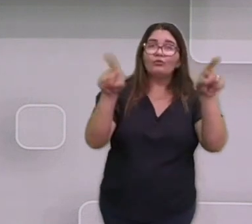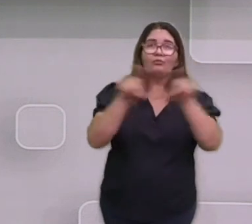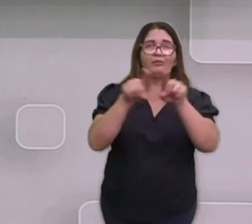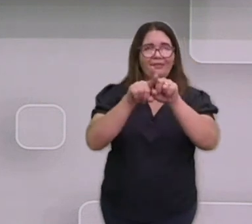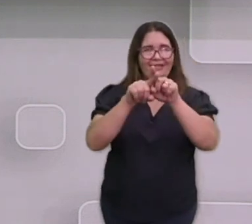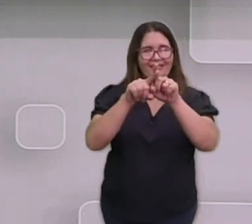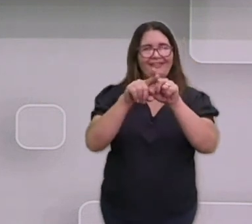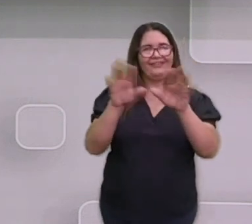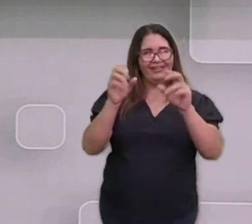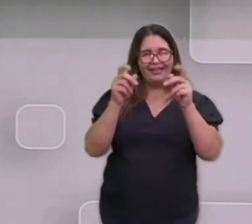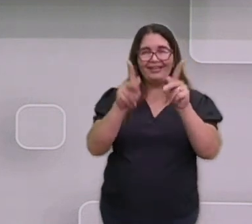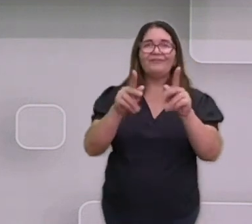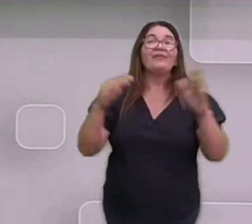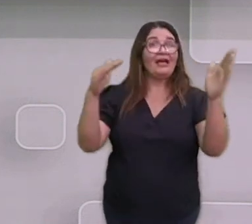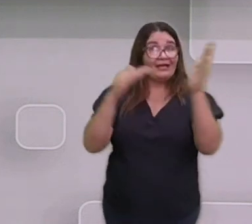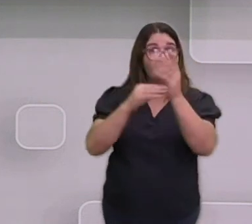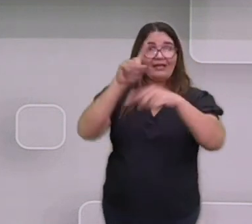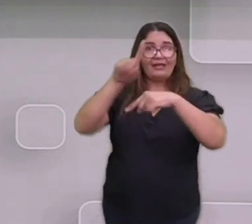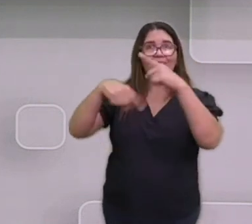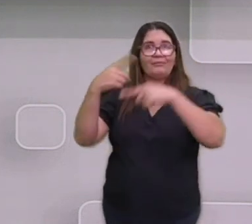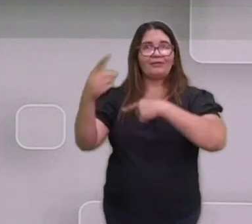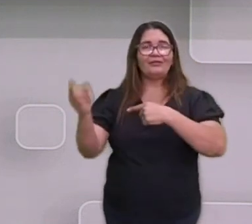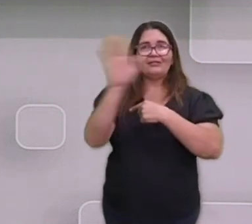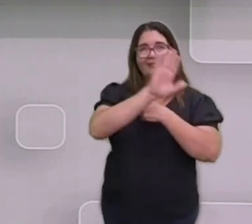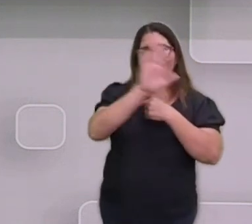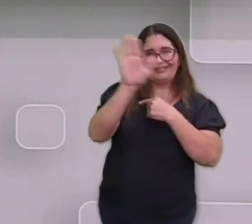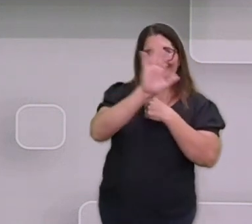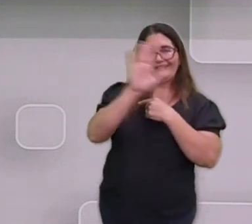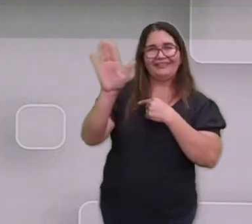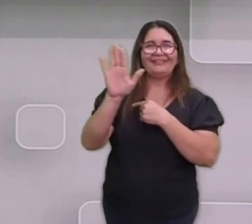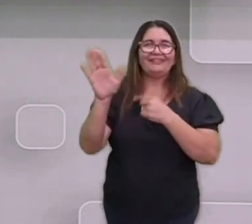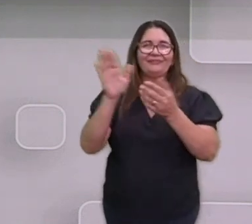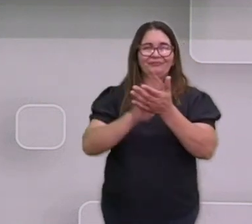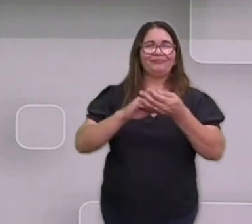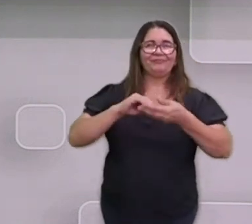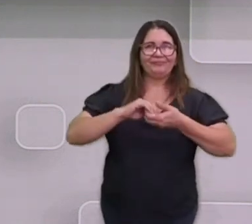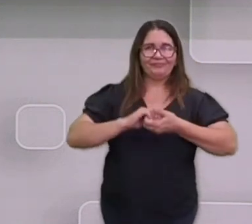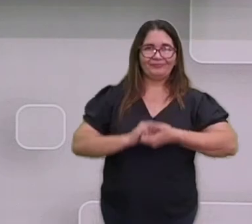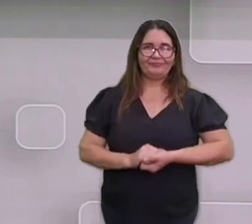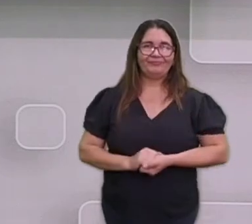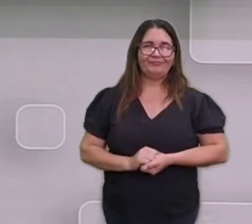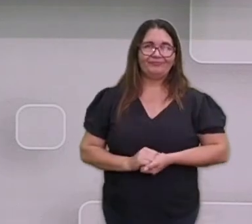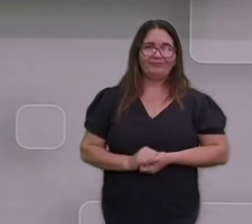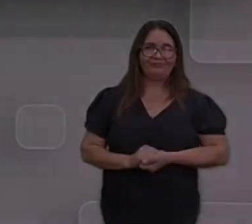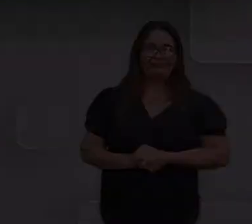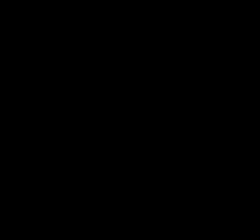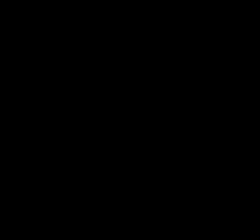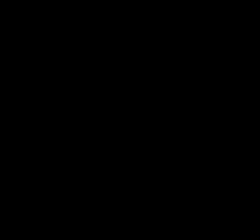canal do YouTube SMEDGV. A todos vocês, um bom trabalho e até a nossa próxima aula.